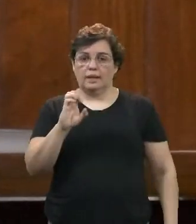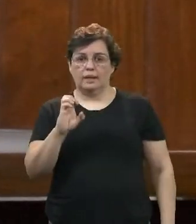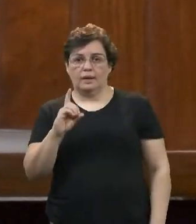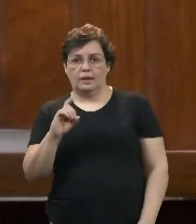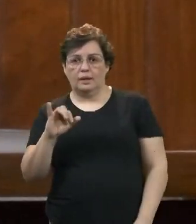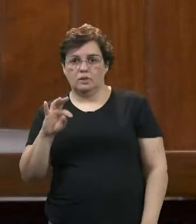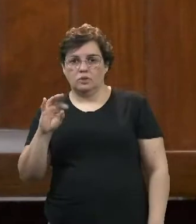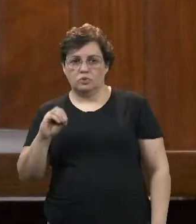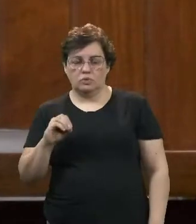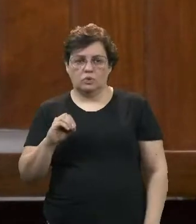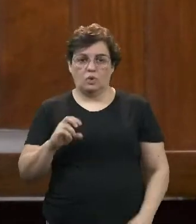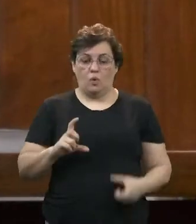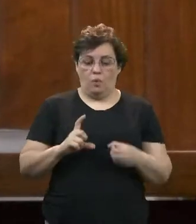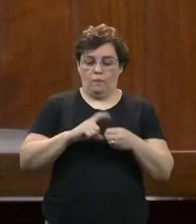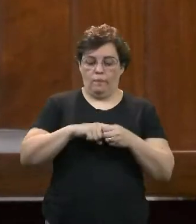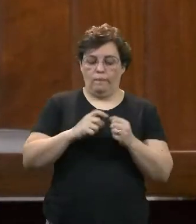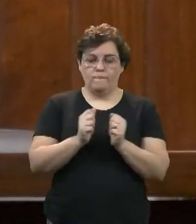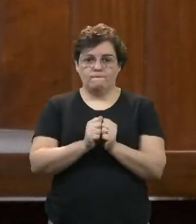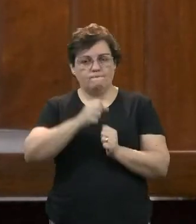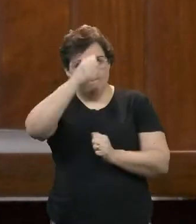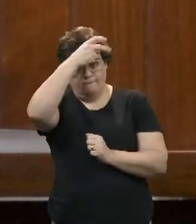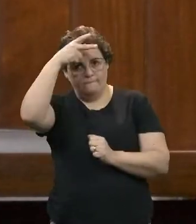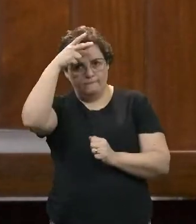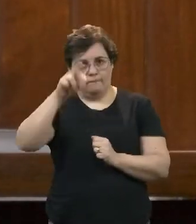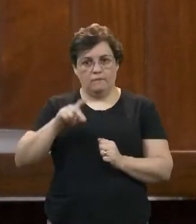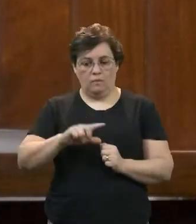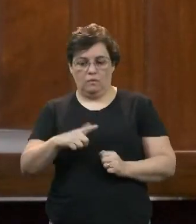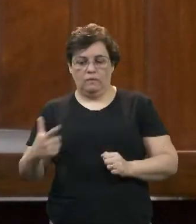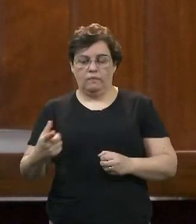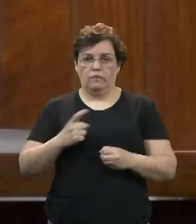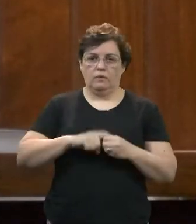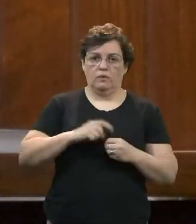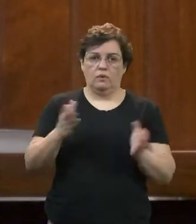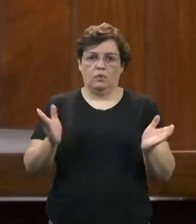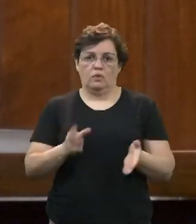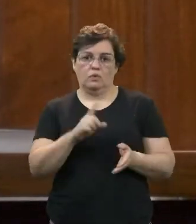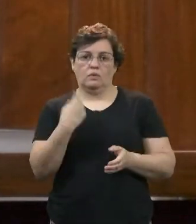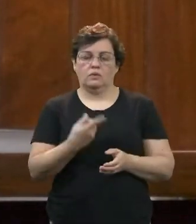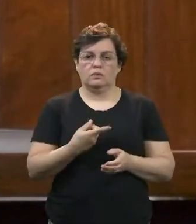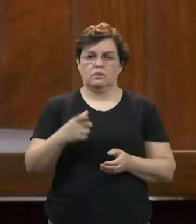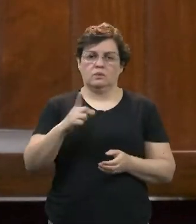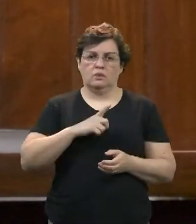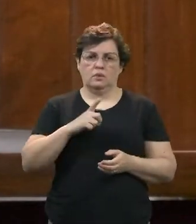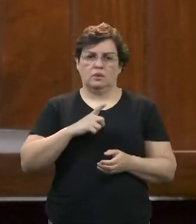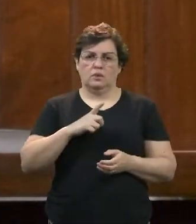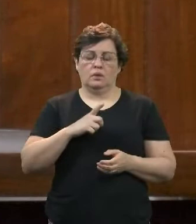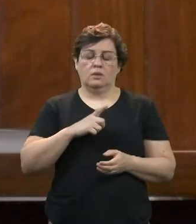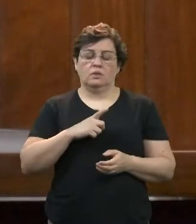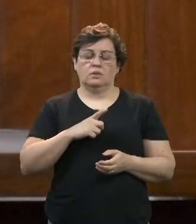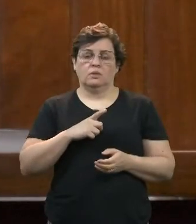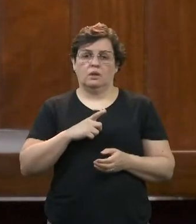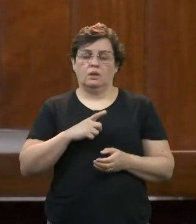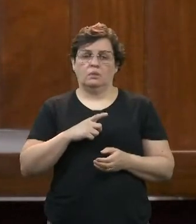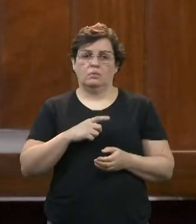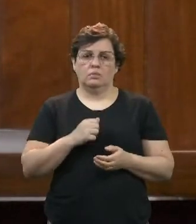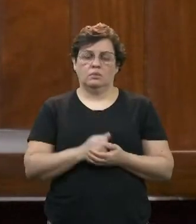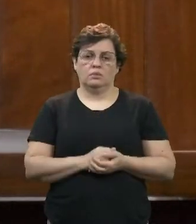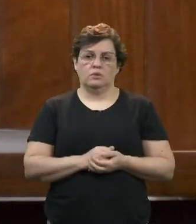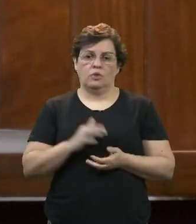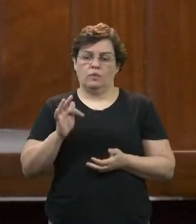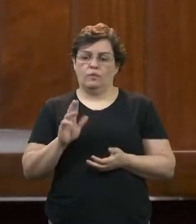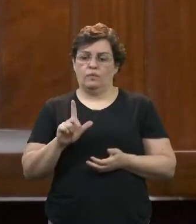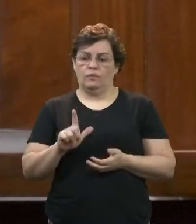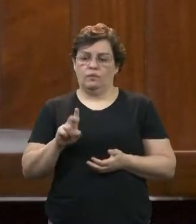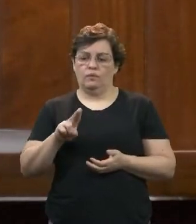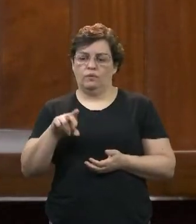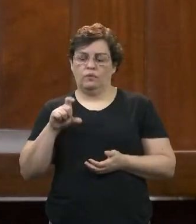o convênio da Prefeitura, como os outros convênios, hoje nós temos um fluxo de averbação em que esse fluxo de averbação